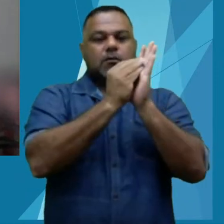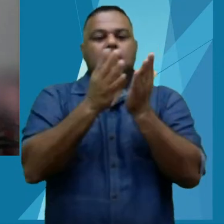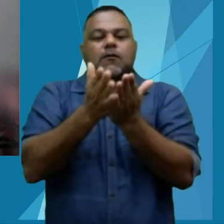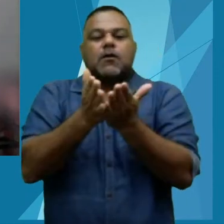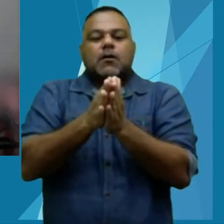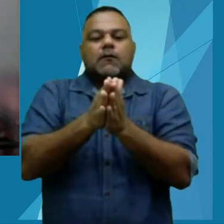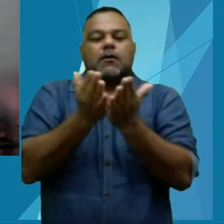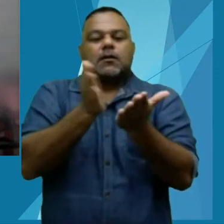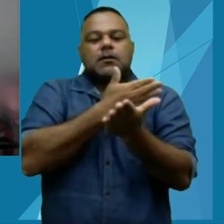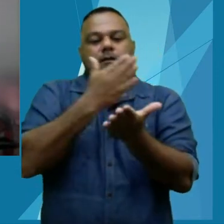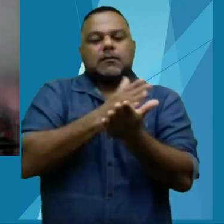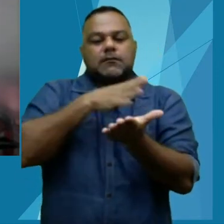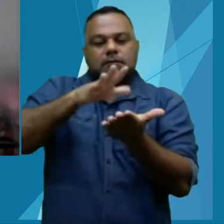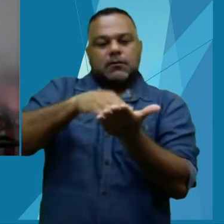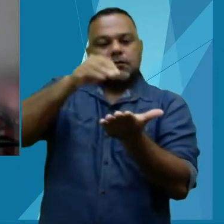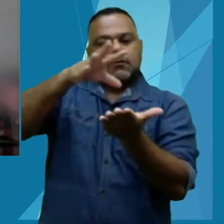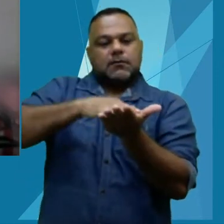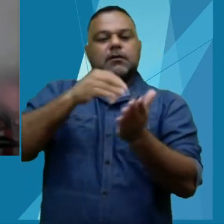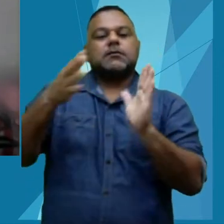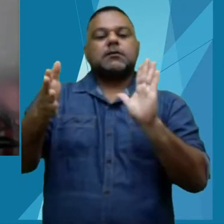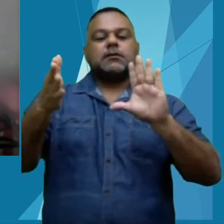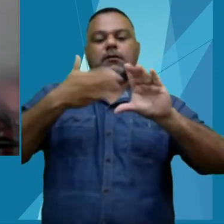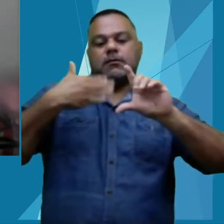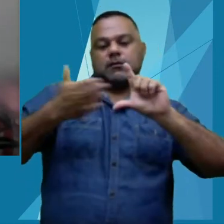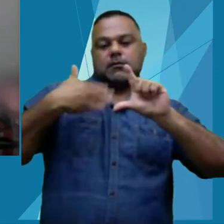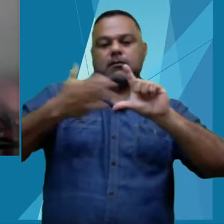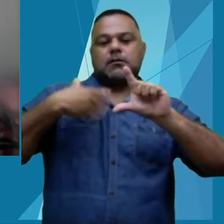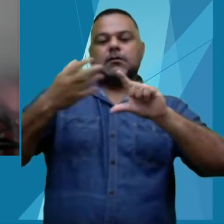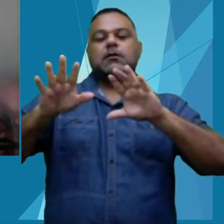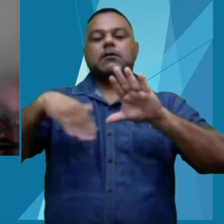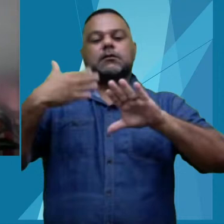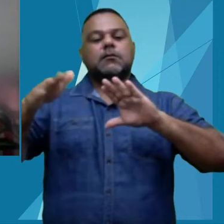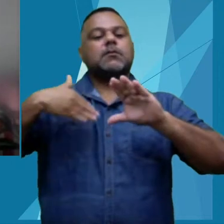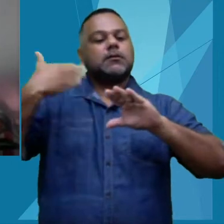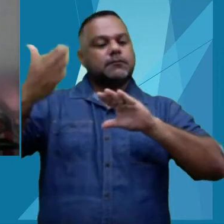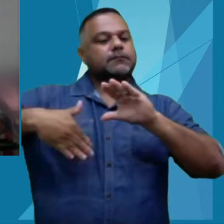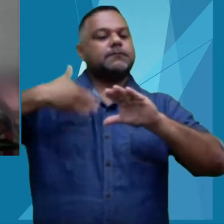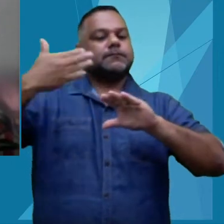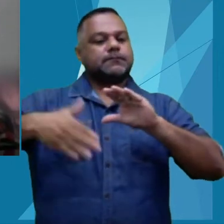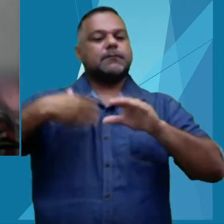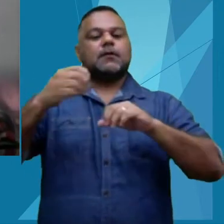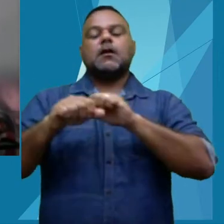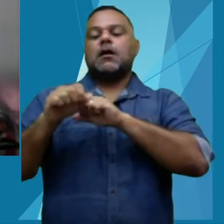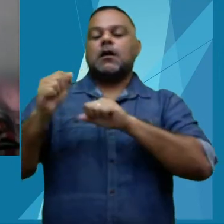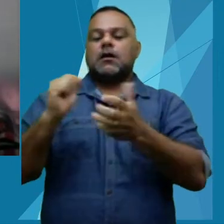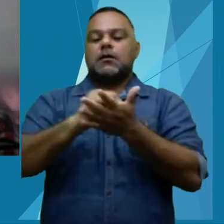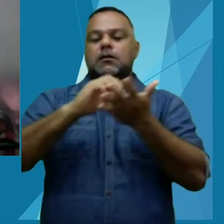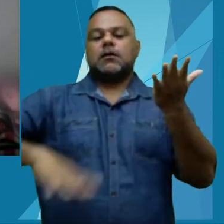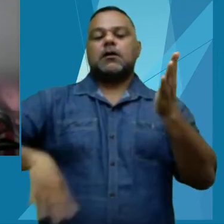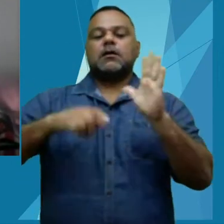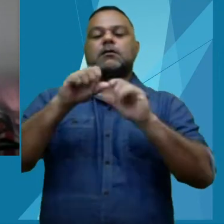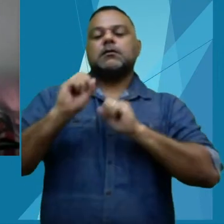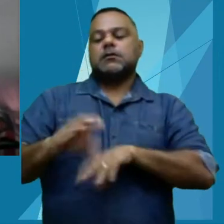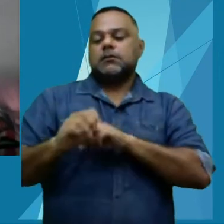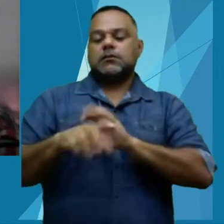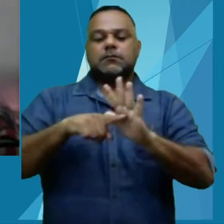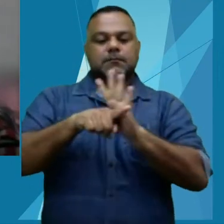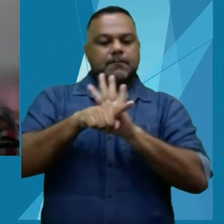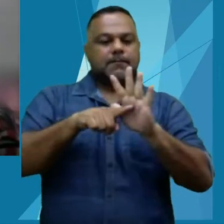formato impresso e digital, assim como periódicos relacionados às atividades de ensino, pesquisa e extensão.